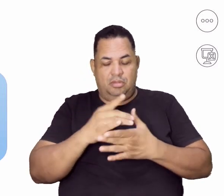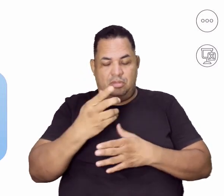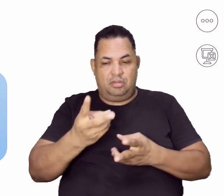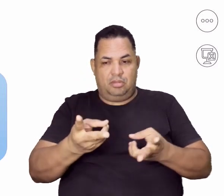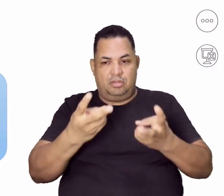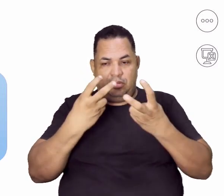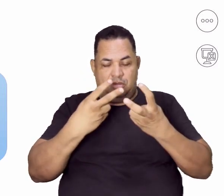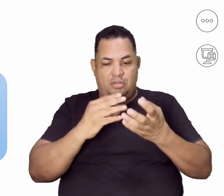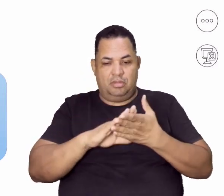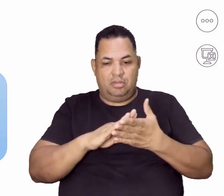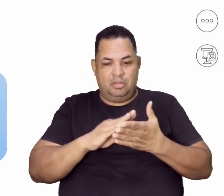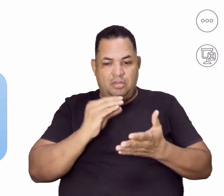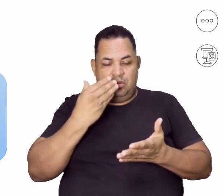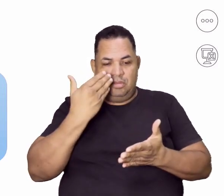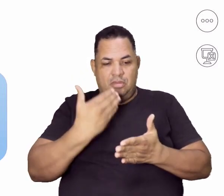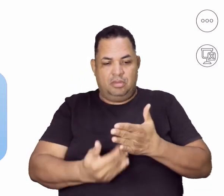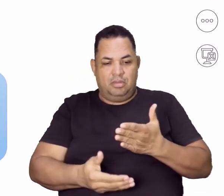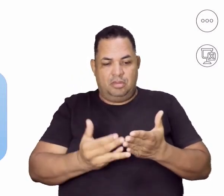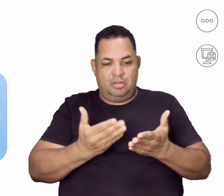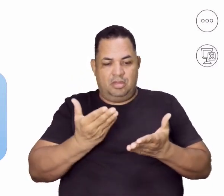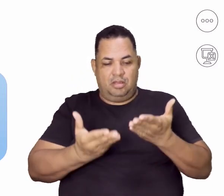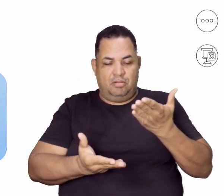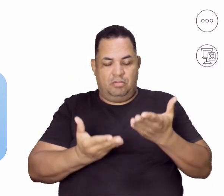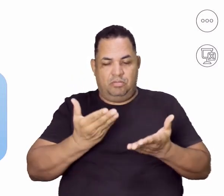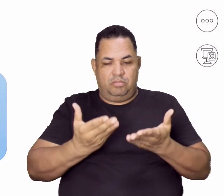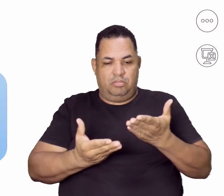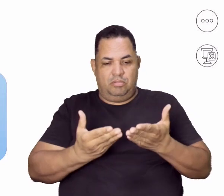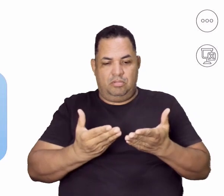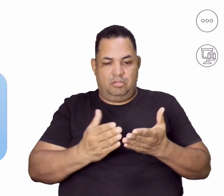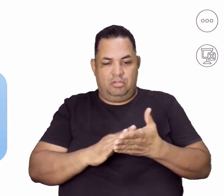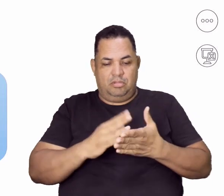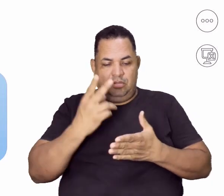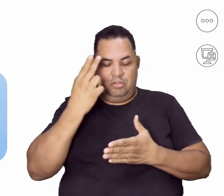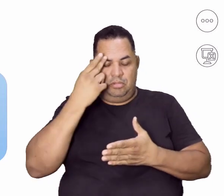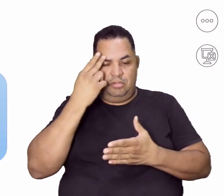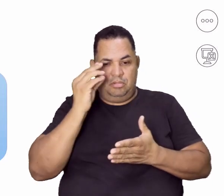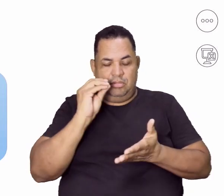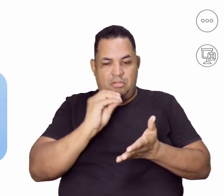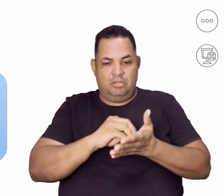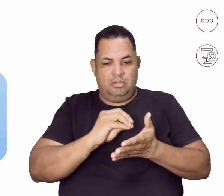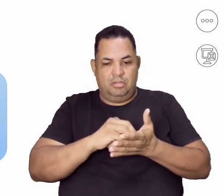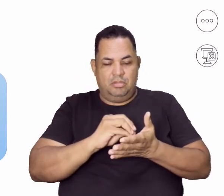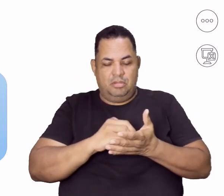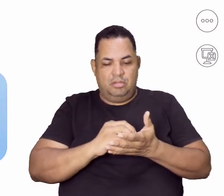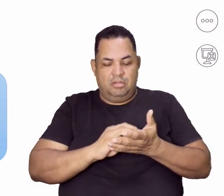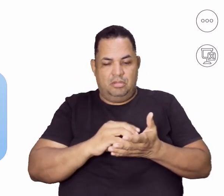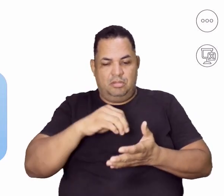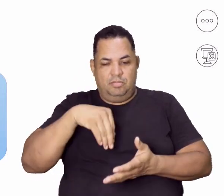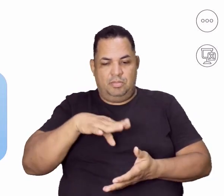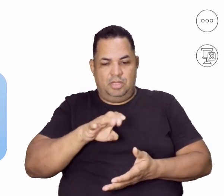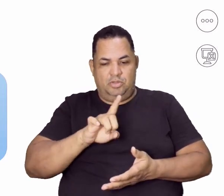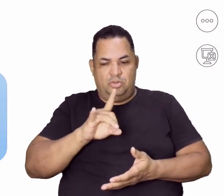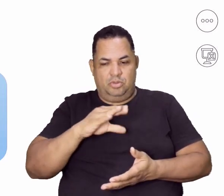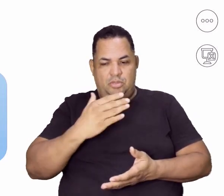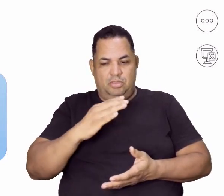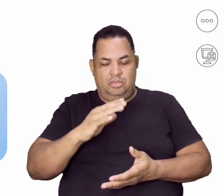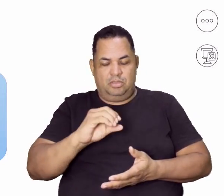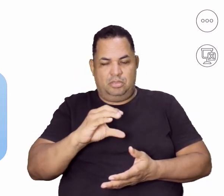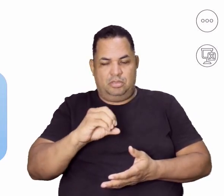perceber, uma perda de peso aí que é muito visível e a ausência de menstruação, certo?